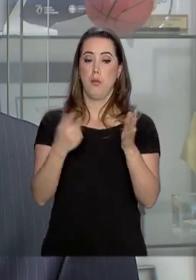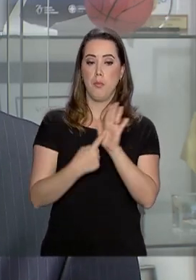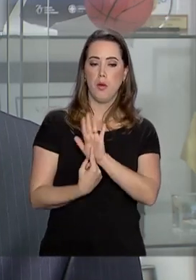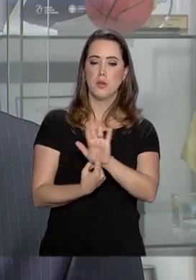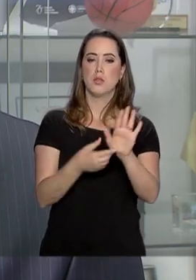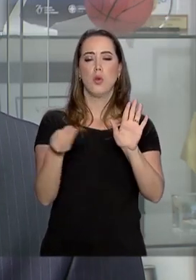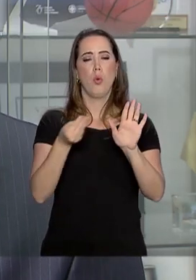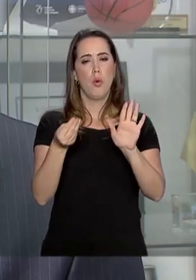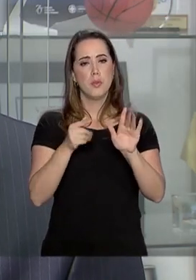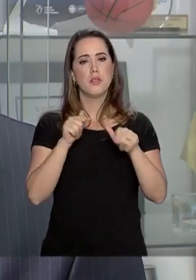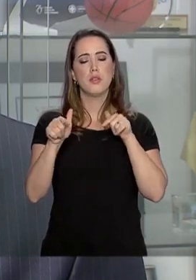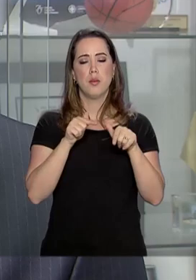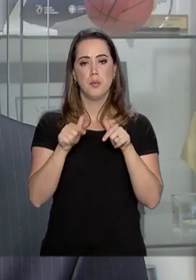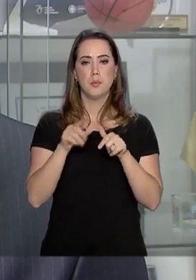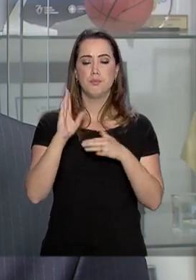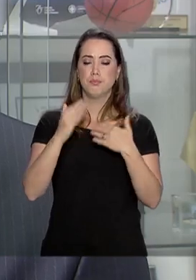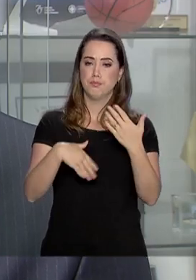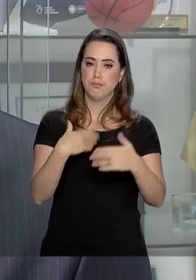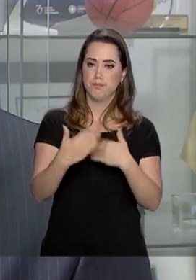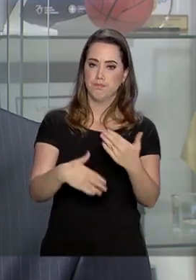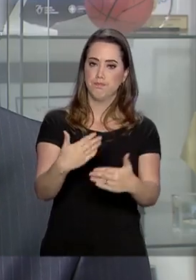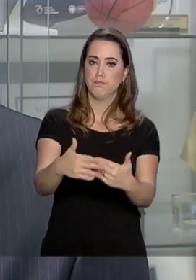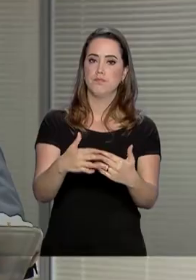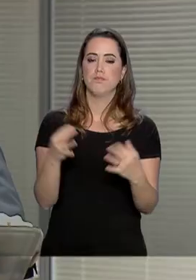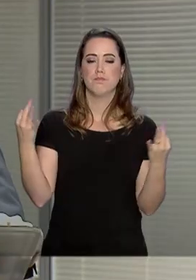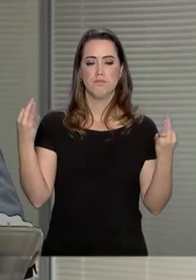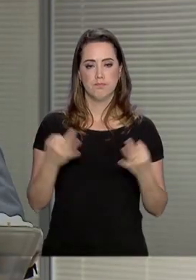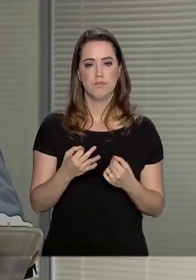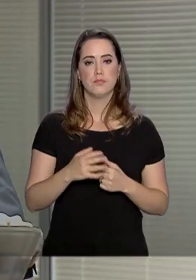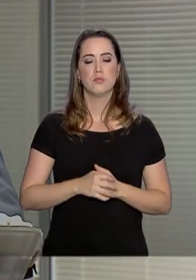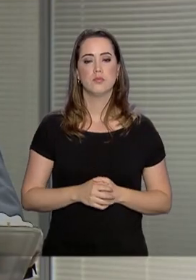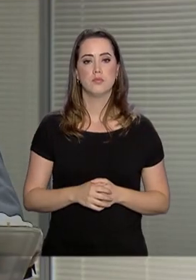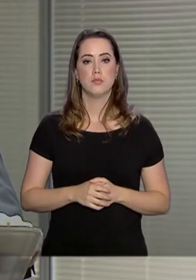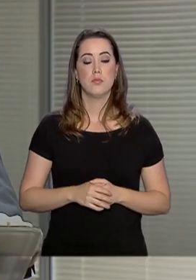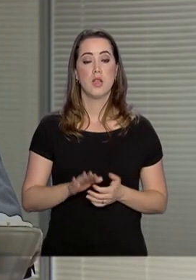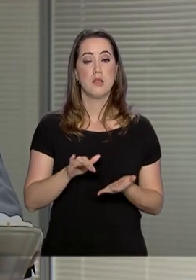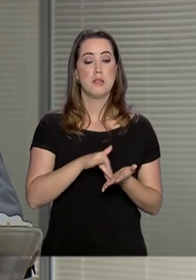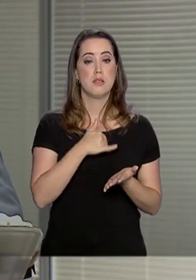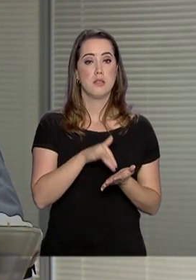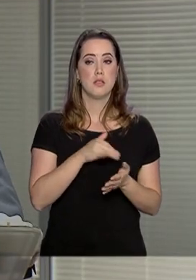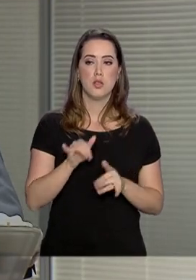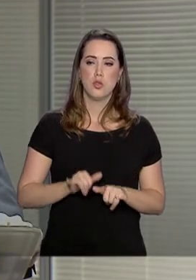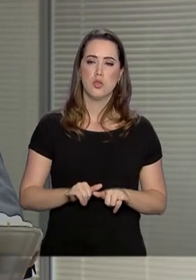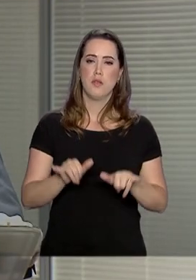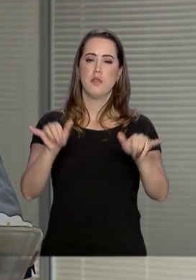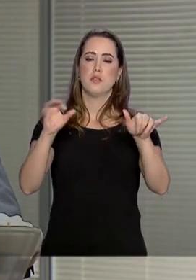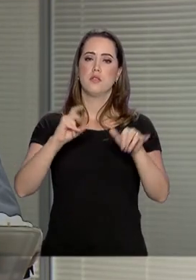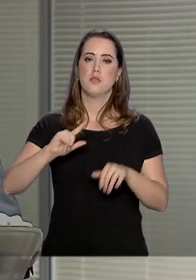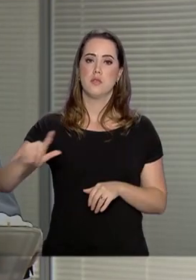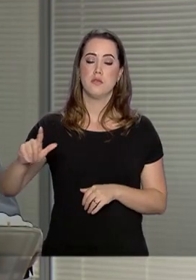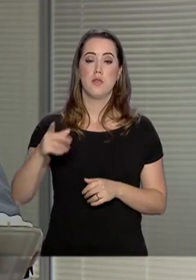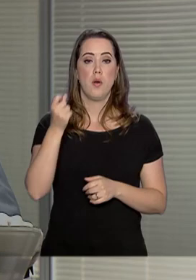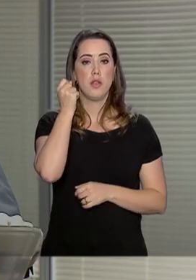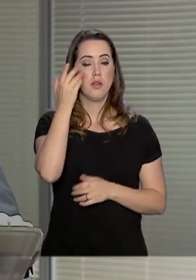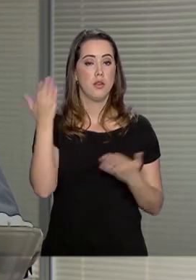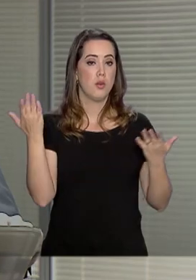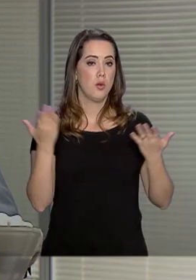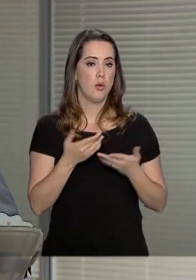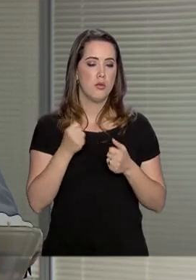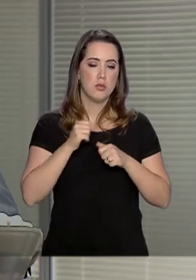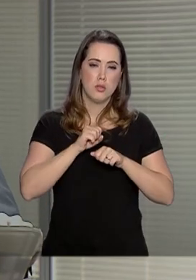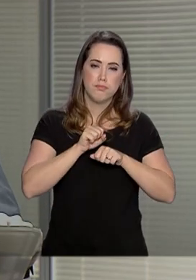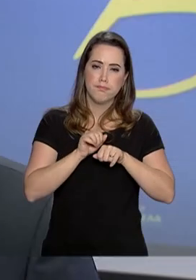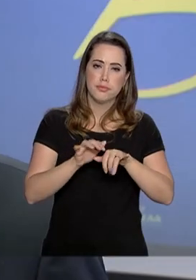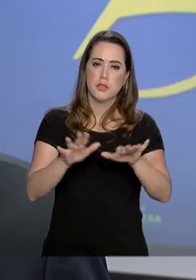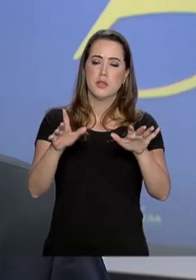forma de atuar tem sido exitosa. De acordo com o secretário de aviação civil, a ideia agora é expandir